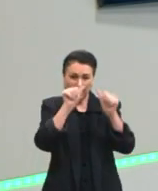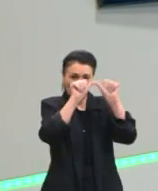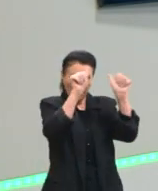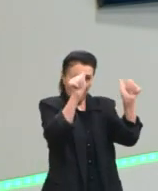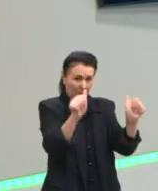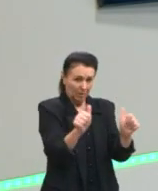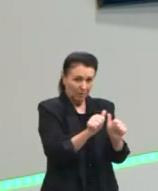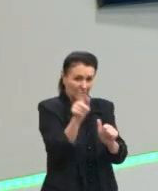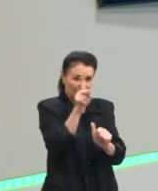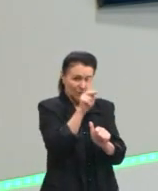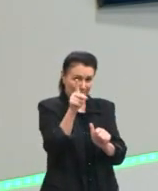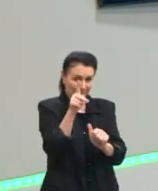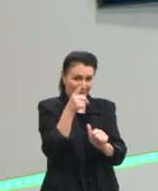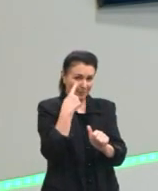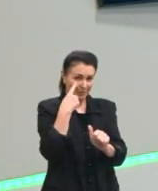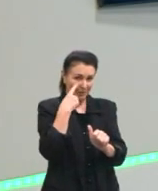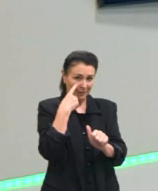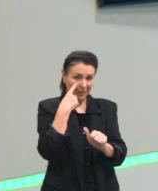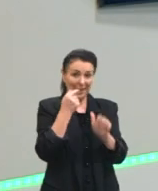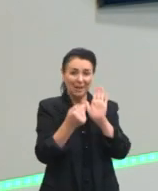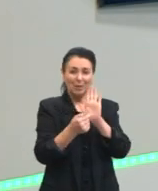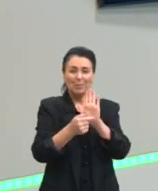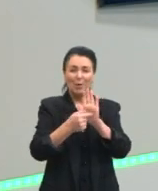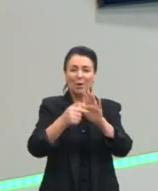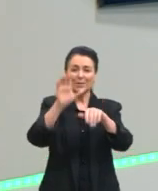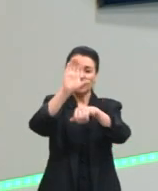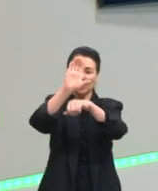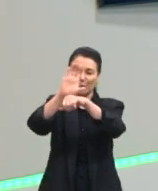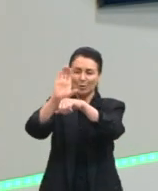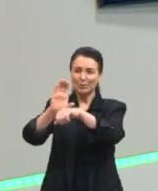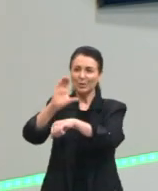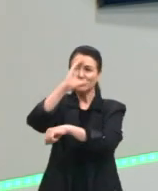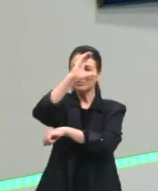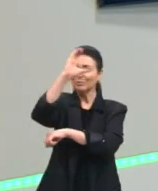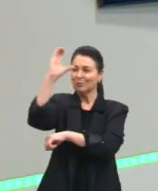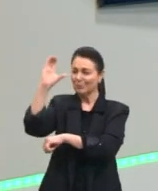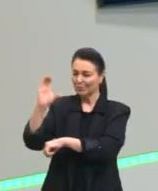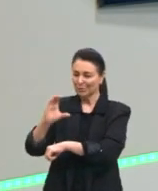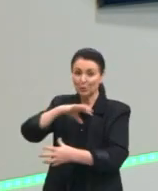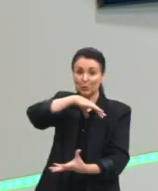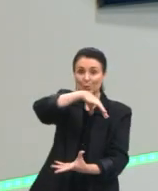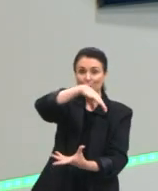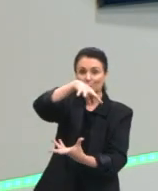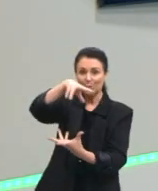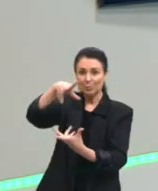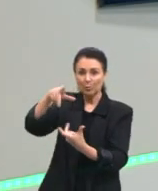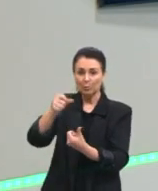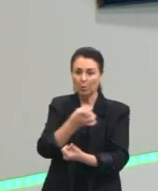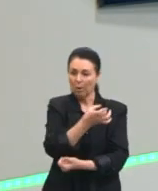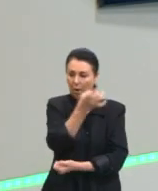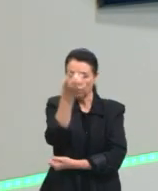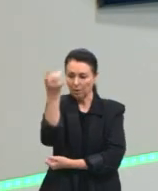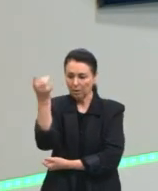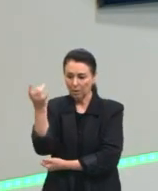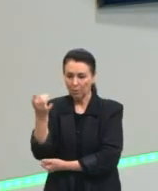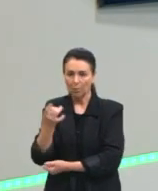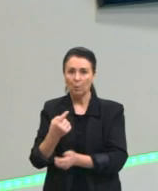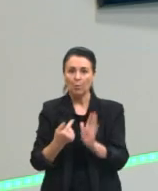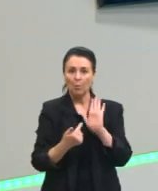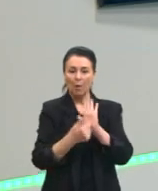os diversos continentes do nosso mundo e cada um deles mostrando